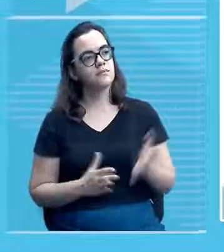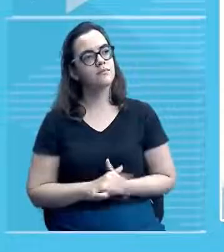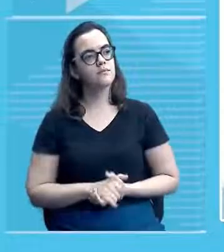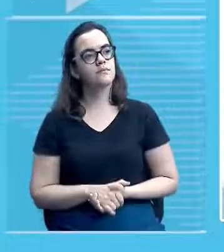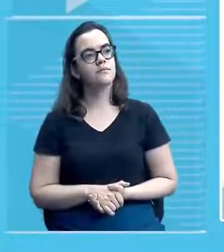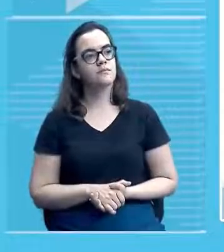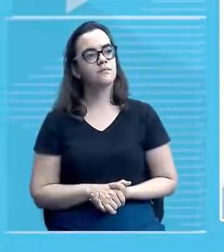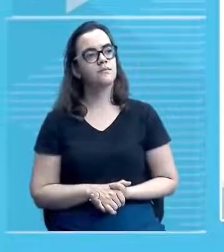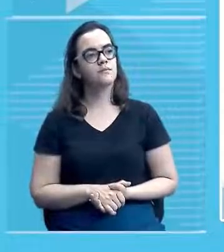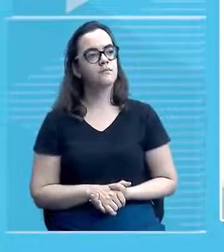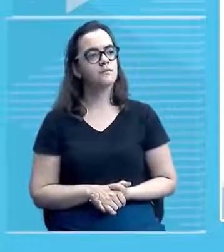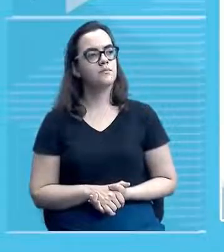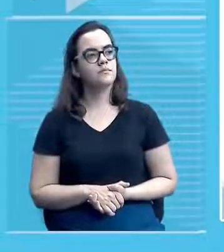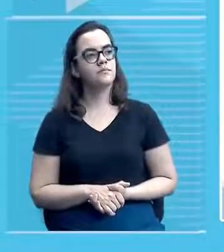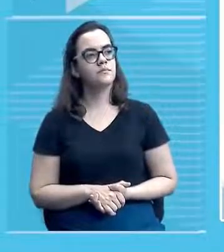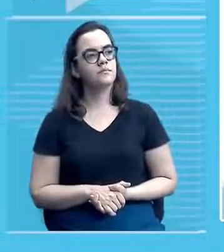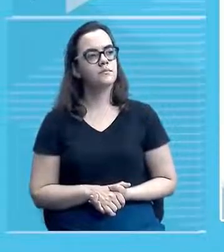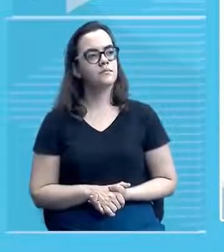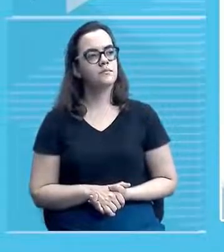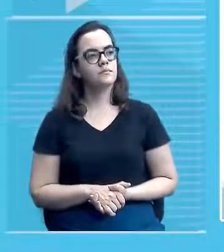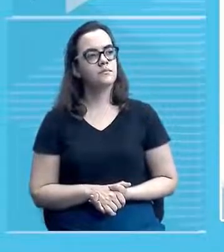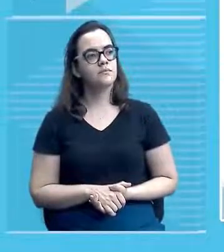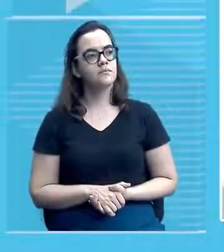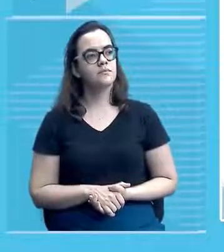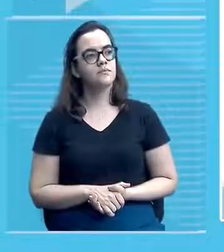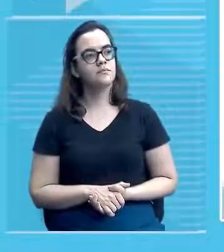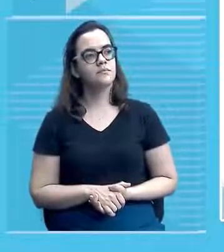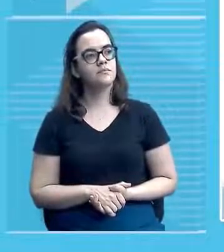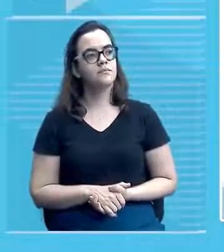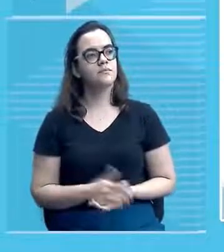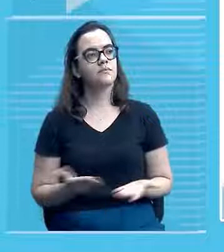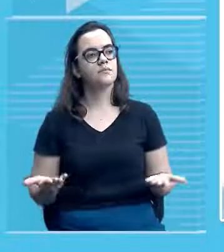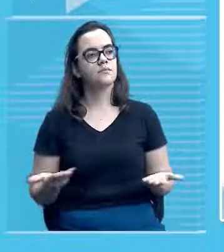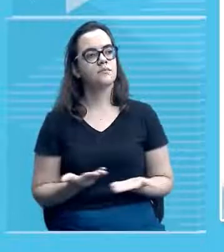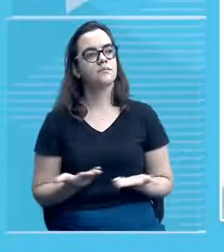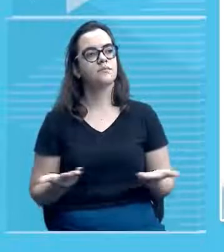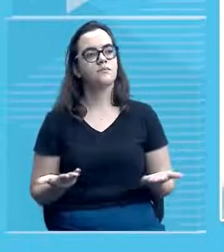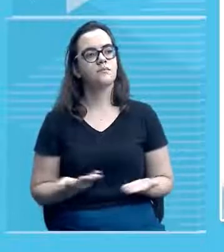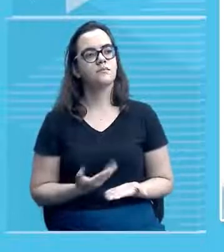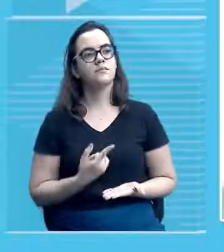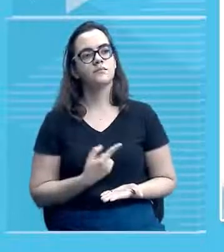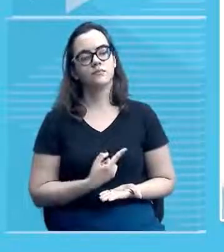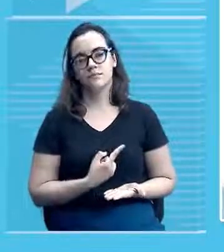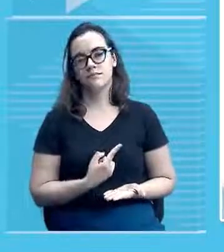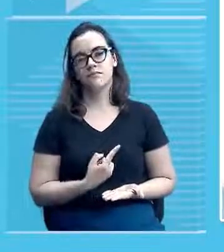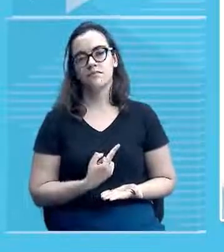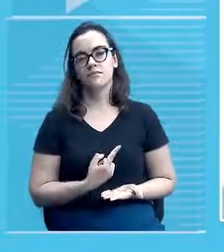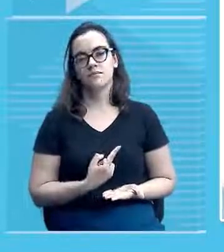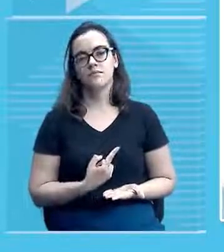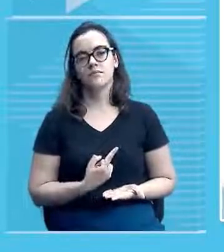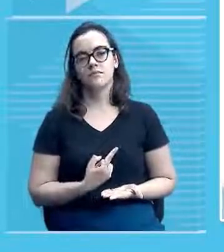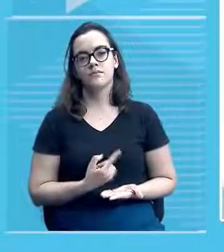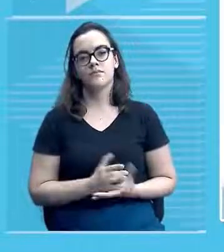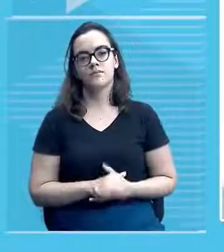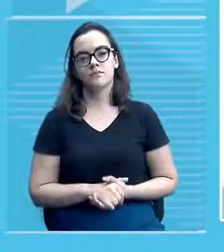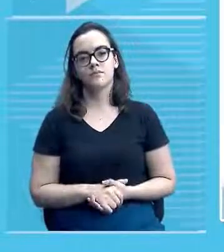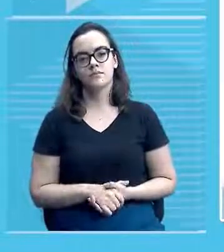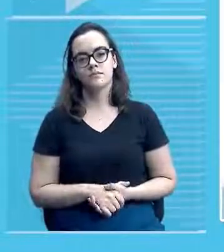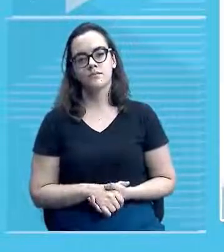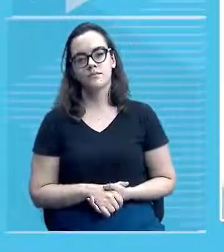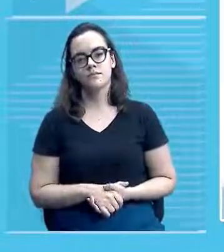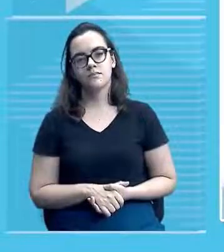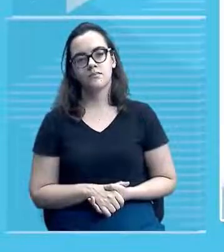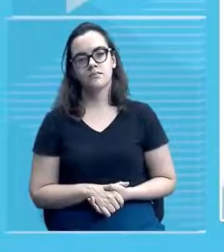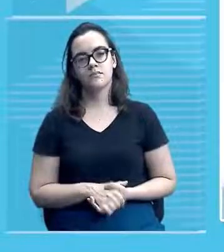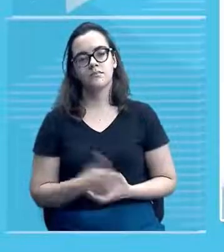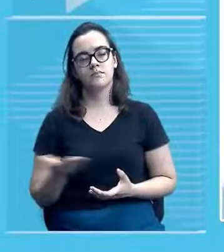atualmente como é esse espaço cultural Maria Maria Bonita que antes era essa usina